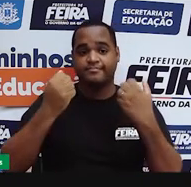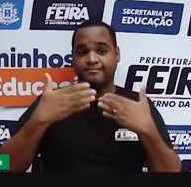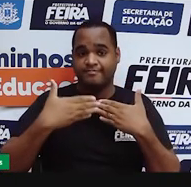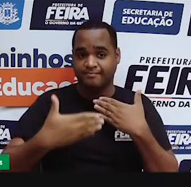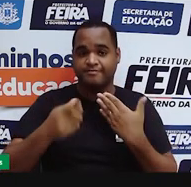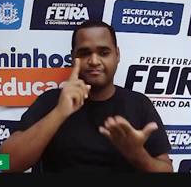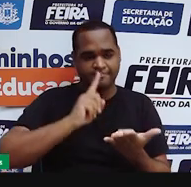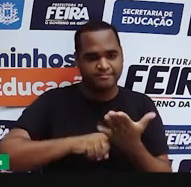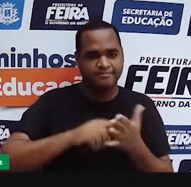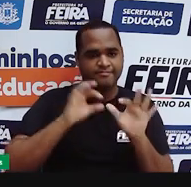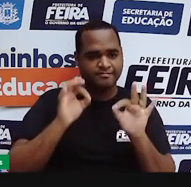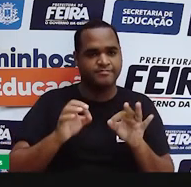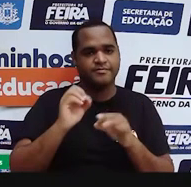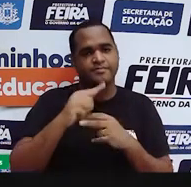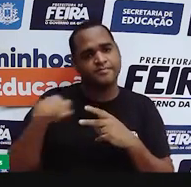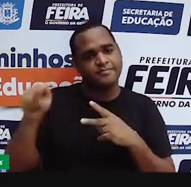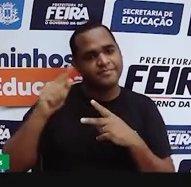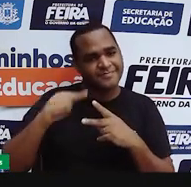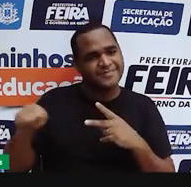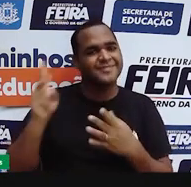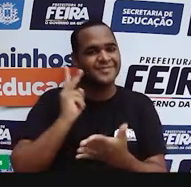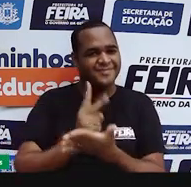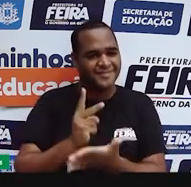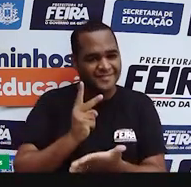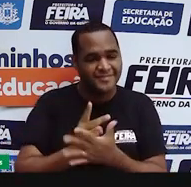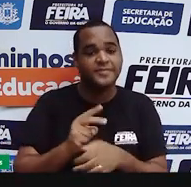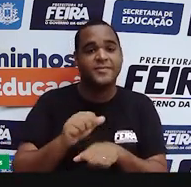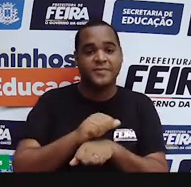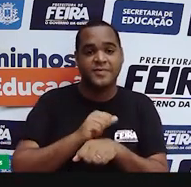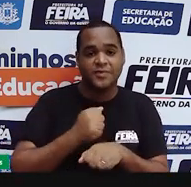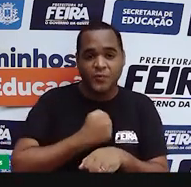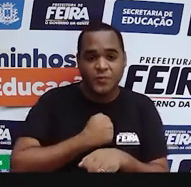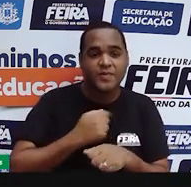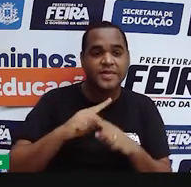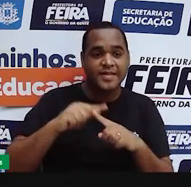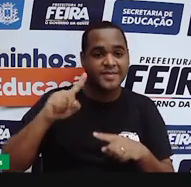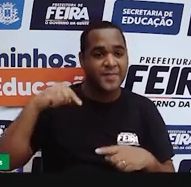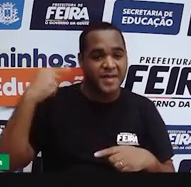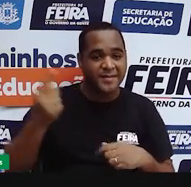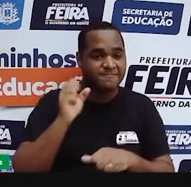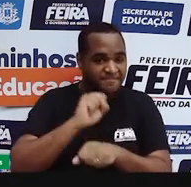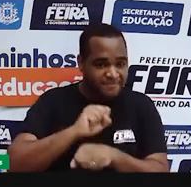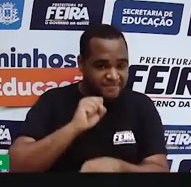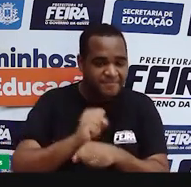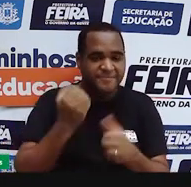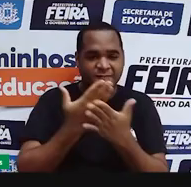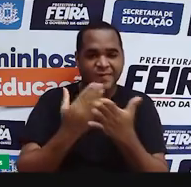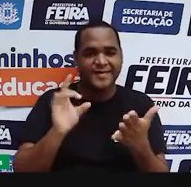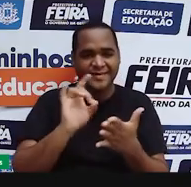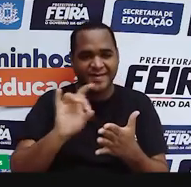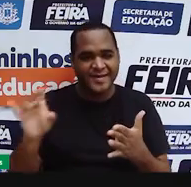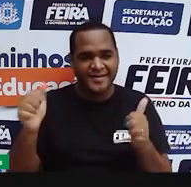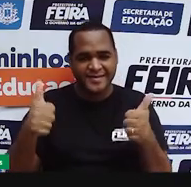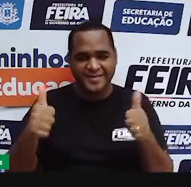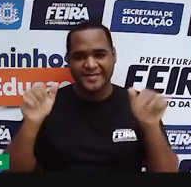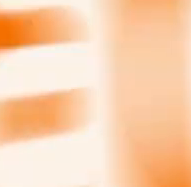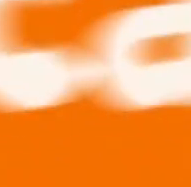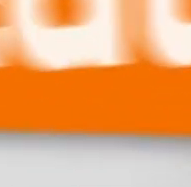marcado toda semana, né? Então, pessoal, até semana que vem. Aguardo vocês aqui. Tchau, tchau, gente.